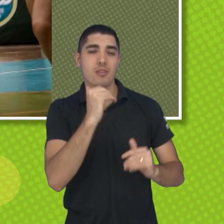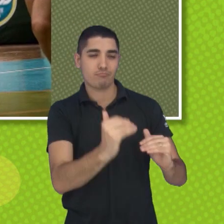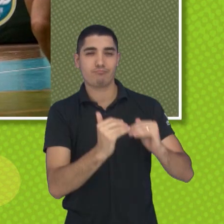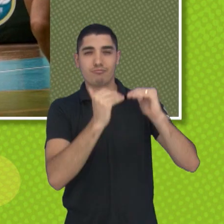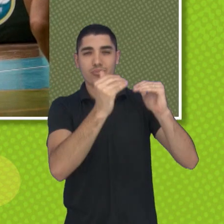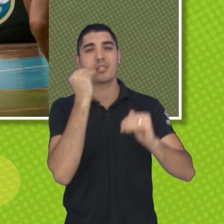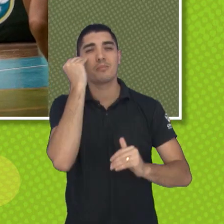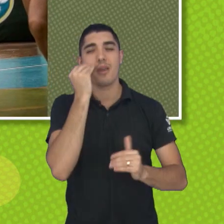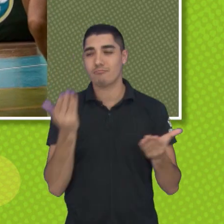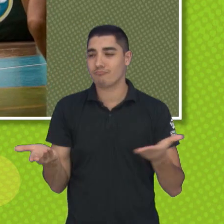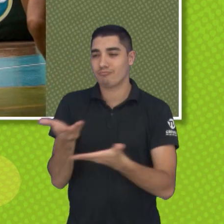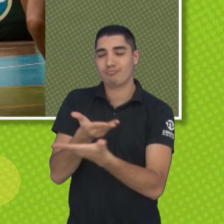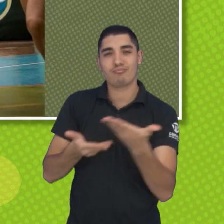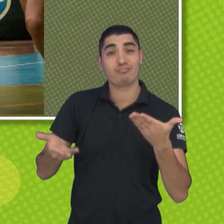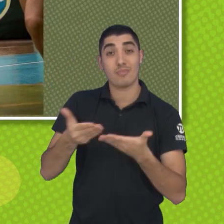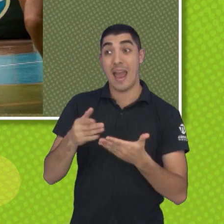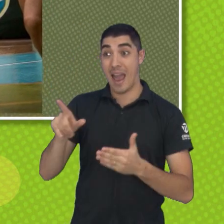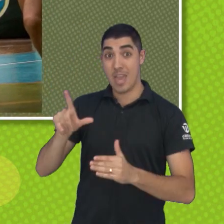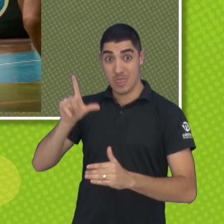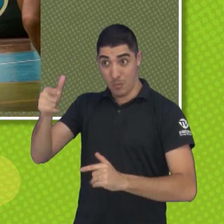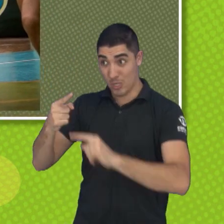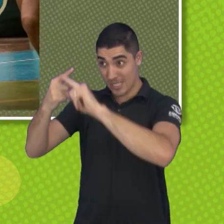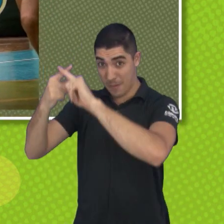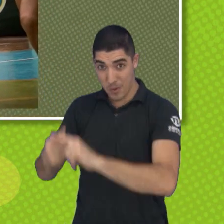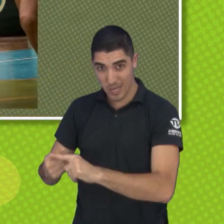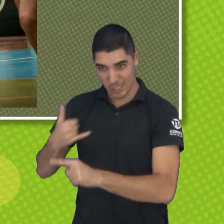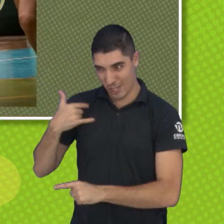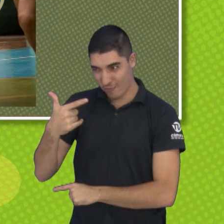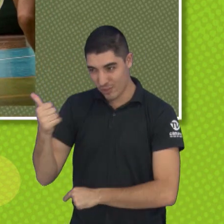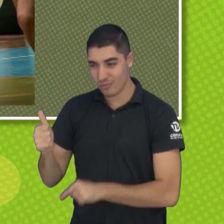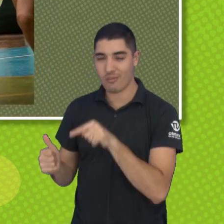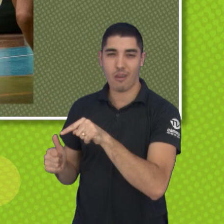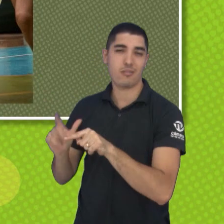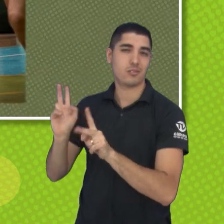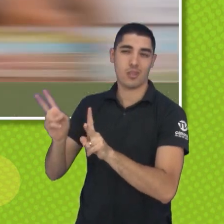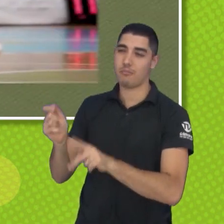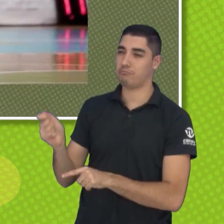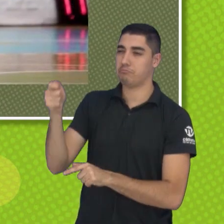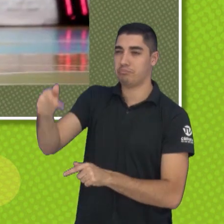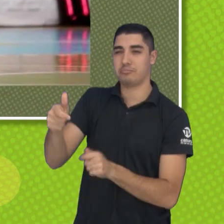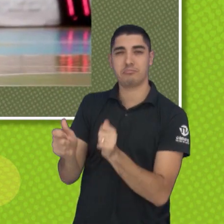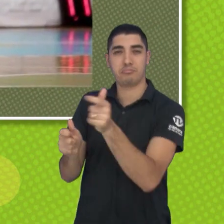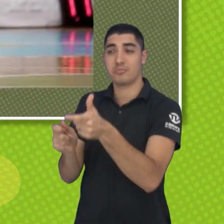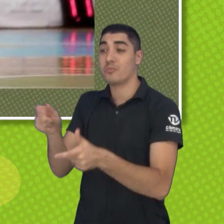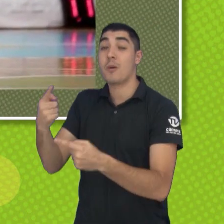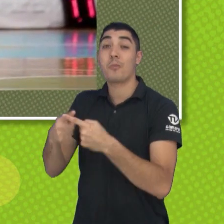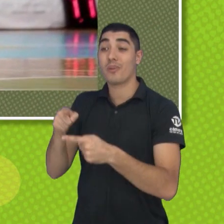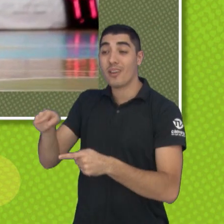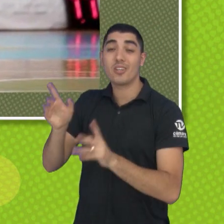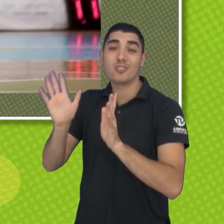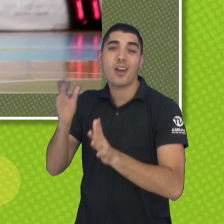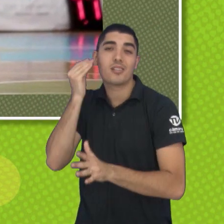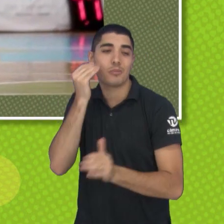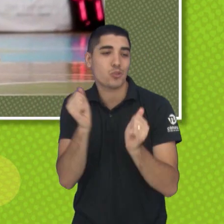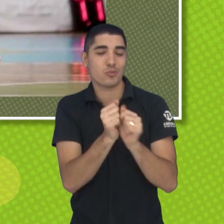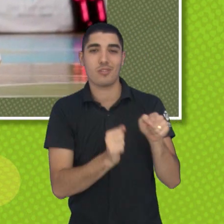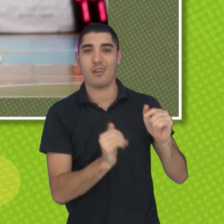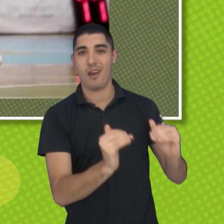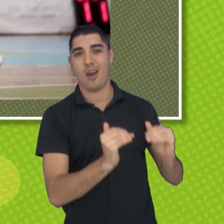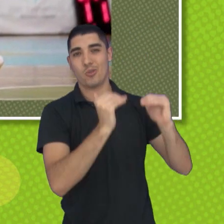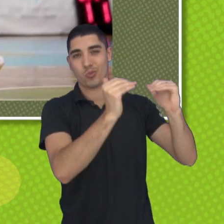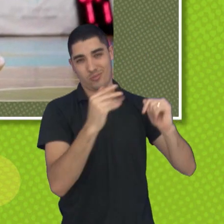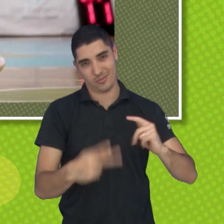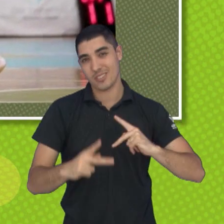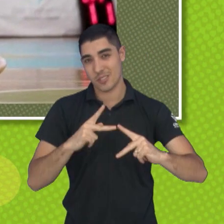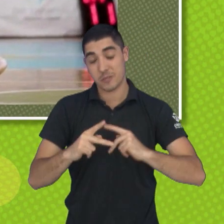tem essa diferença, essa disparidade então o time do São José, a princípio, é muito mais forte por causa disso vamos ver hoje como vai ser o